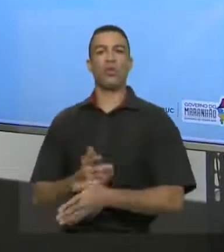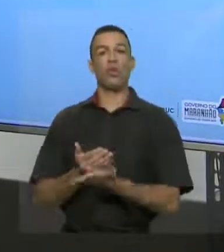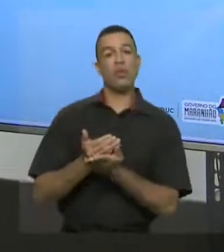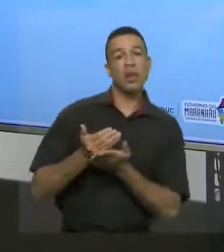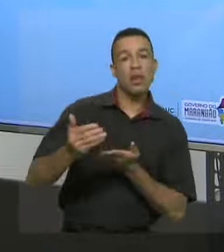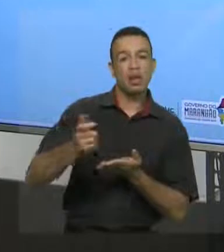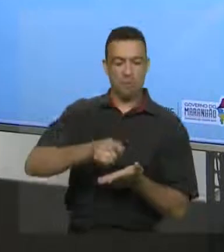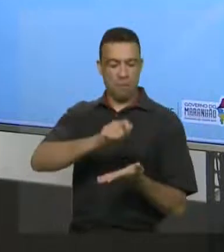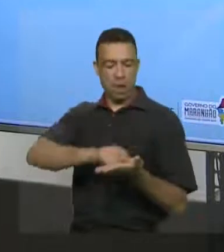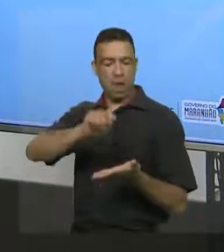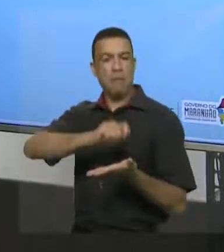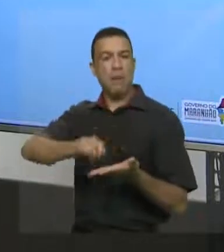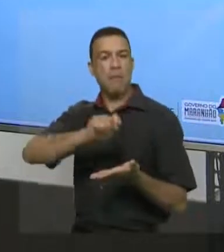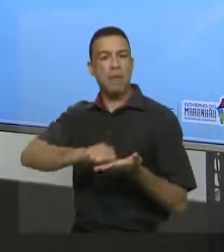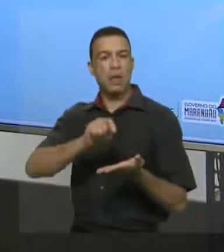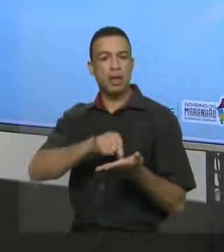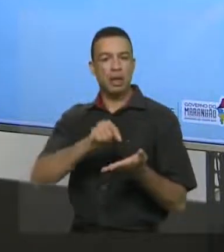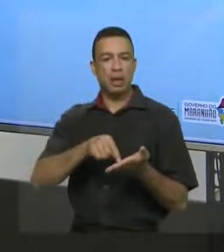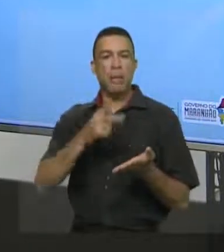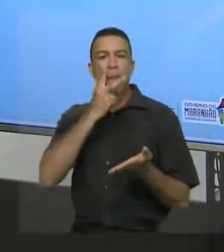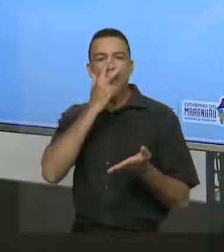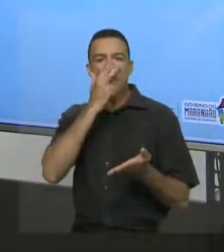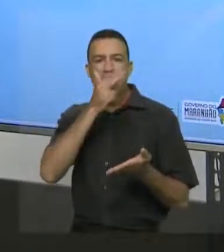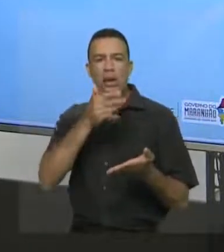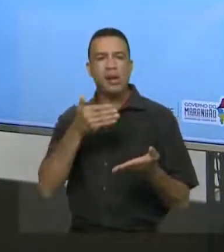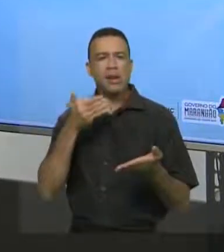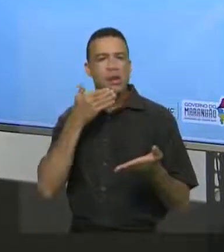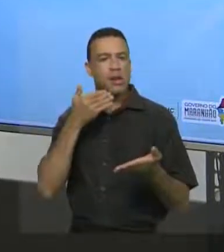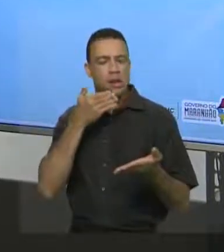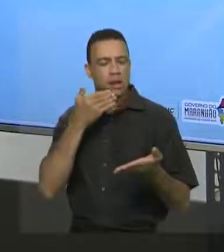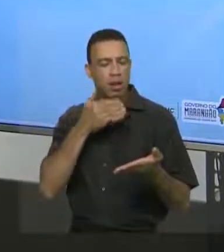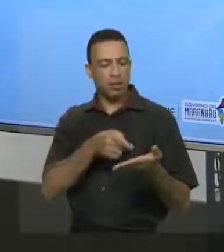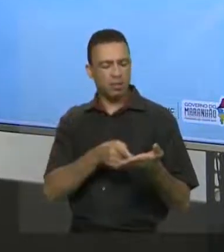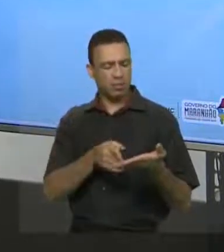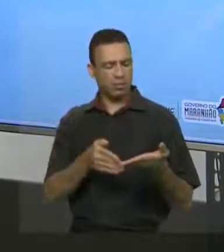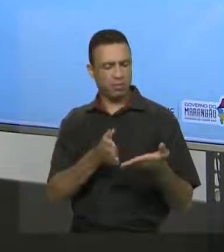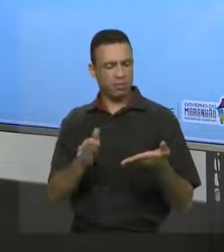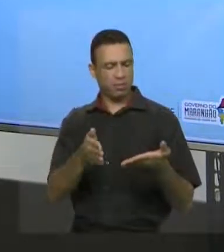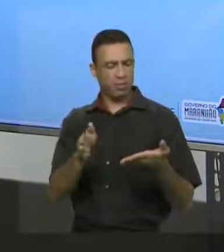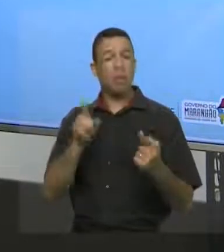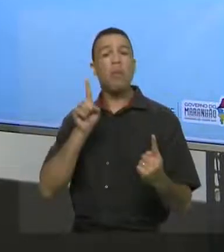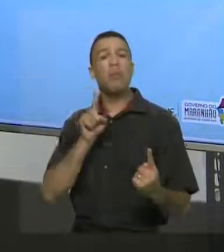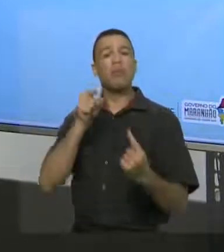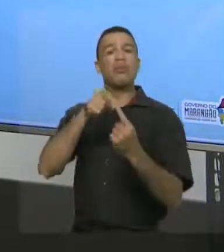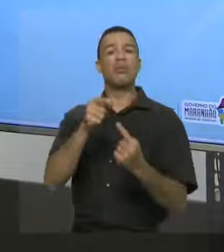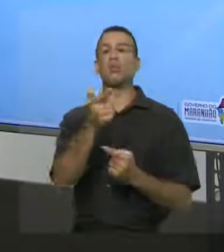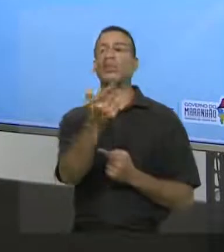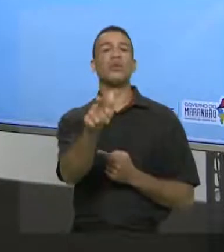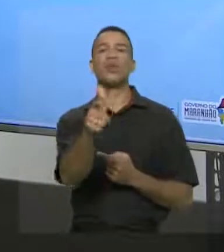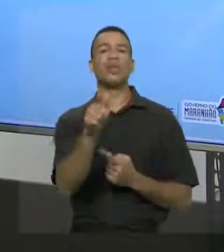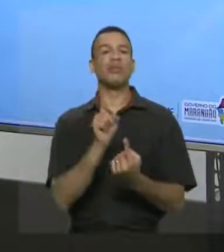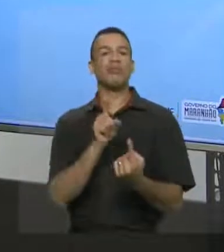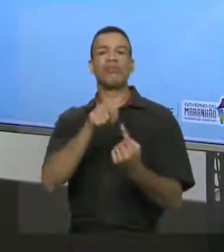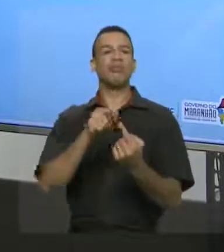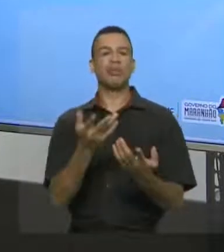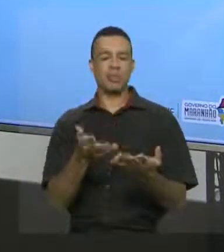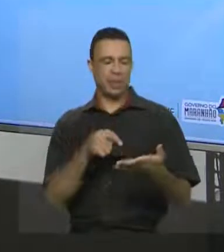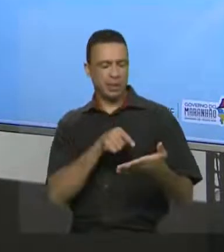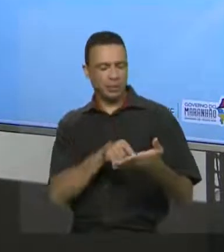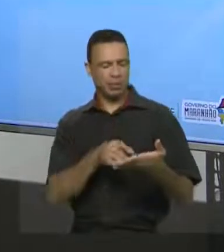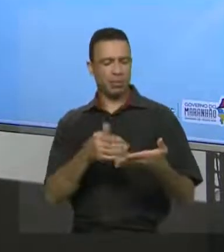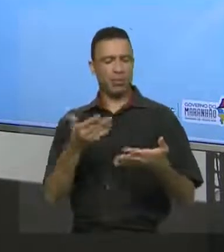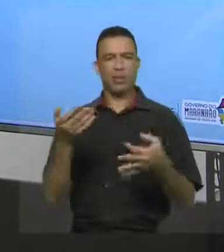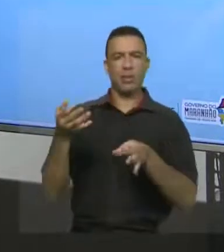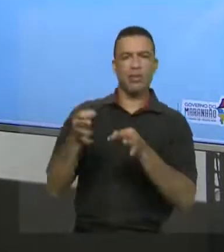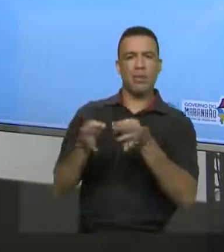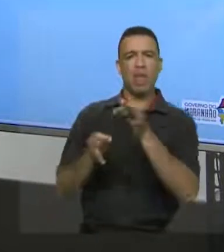e elas não têm um caminho, né? Claro. Ou então as considerações, elas ficam circulando, né? As